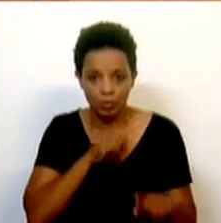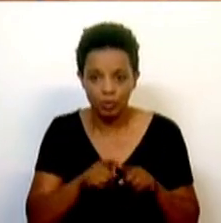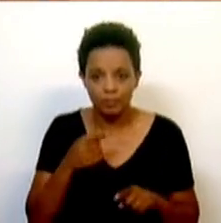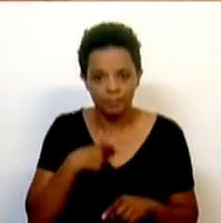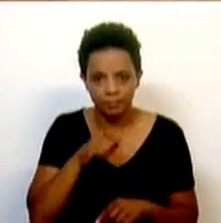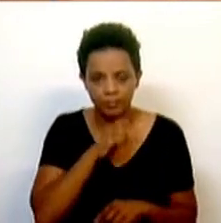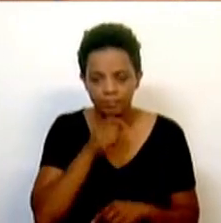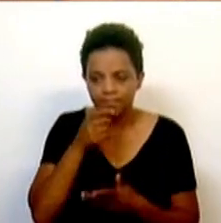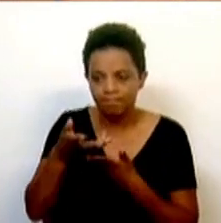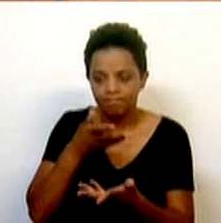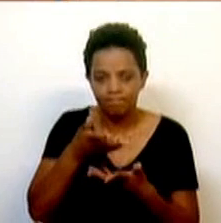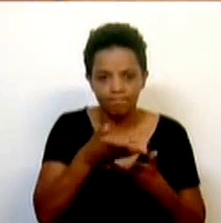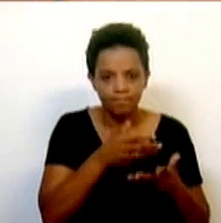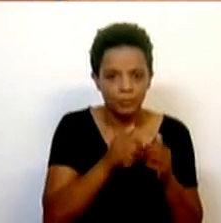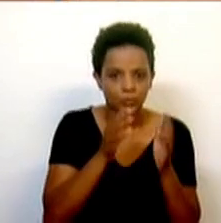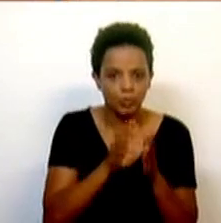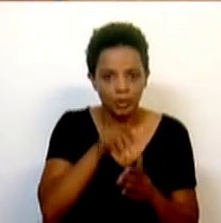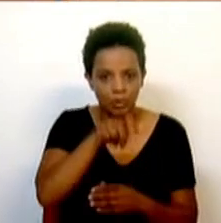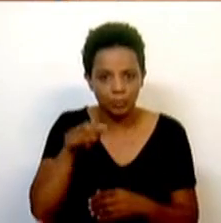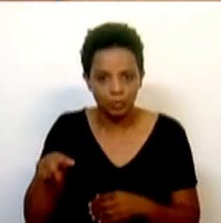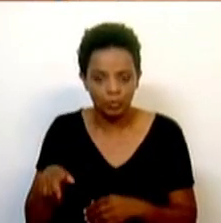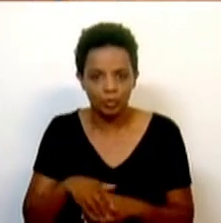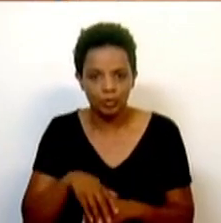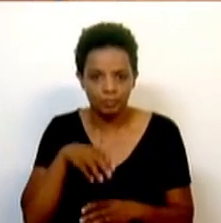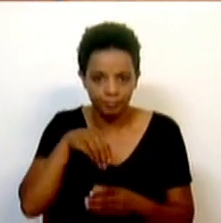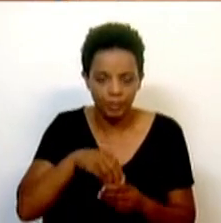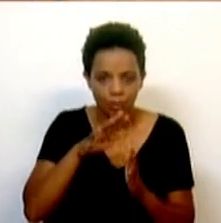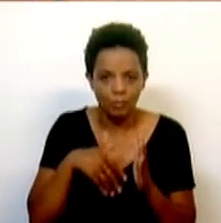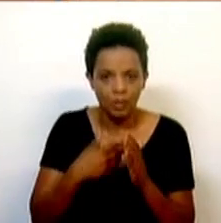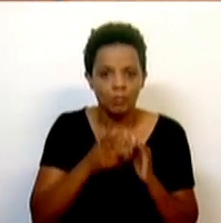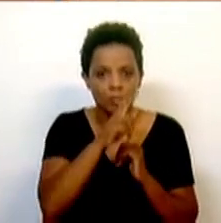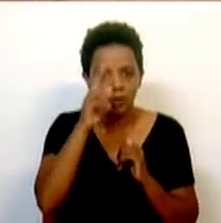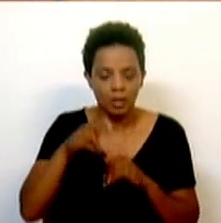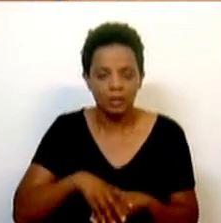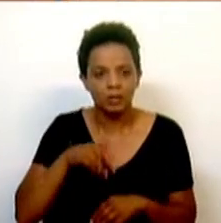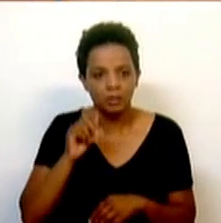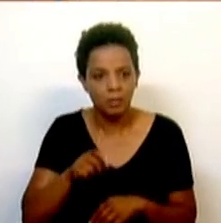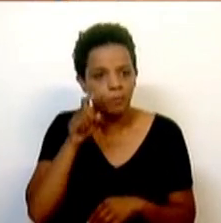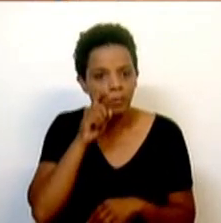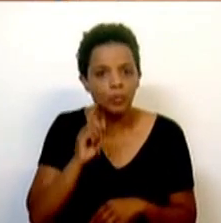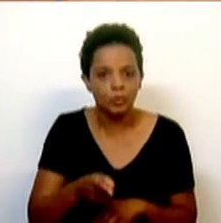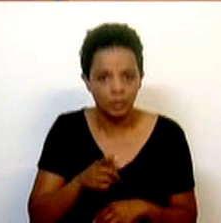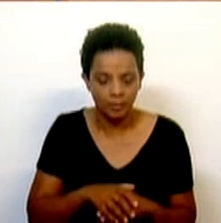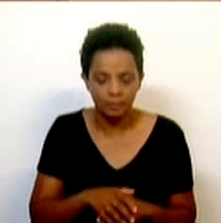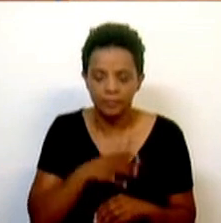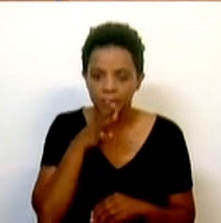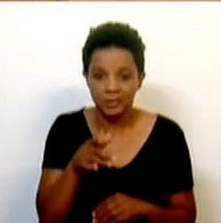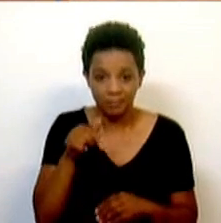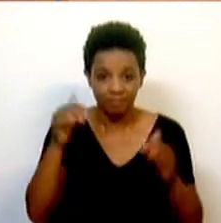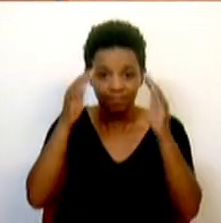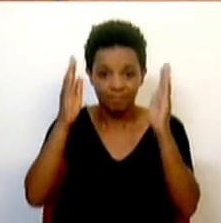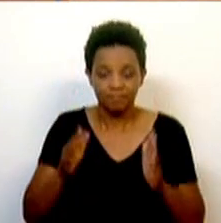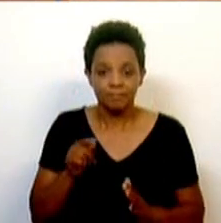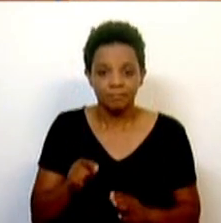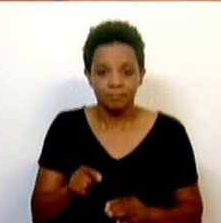tive a oportunidade de falar com todos os atores deste plano de mobilidade e de ter a garantia de permitir dizer a esta Câmara